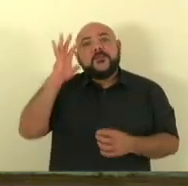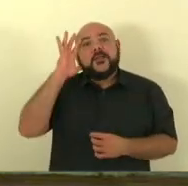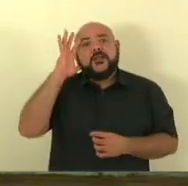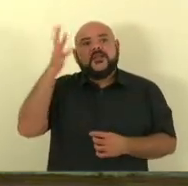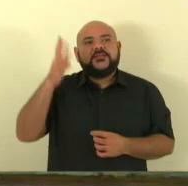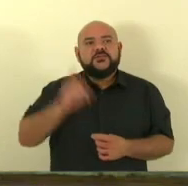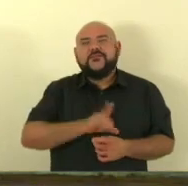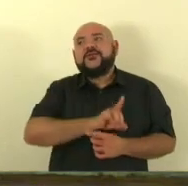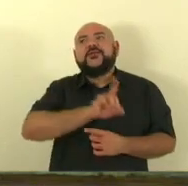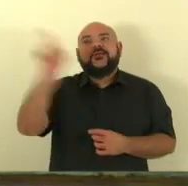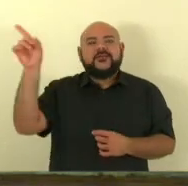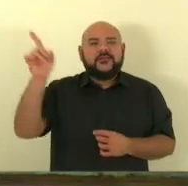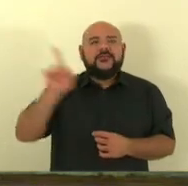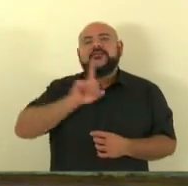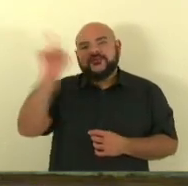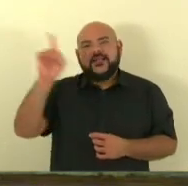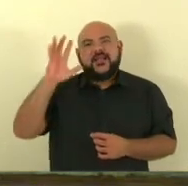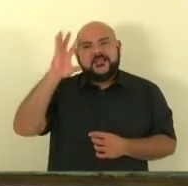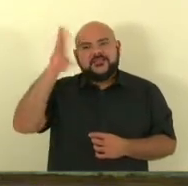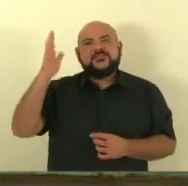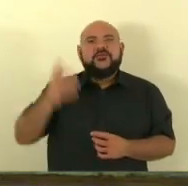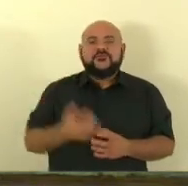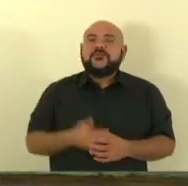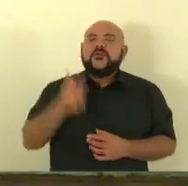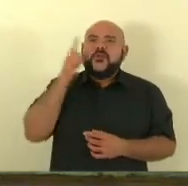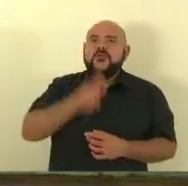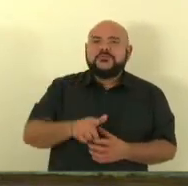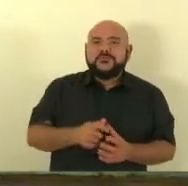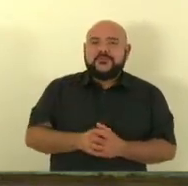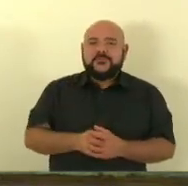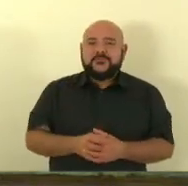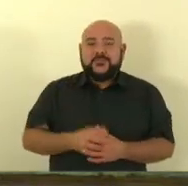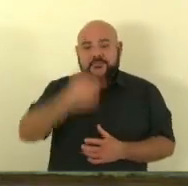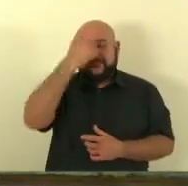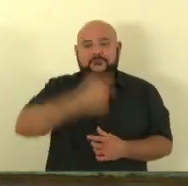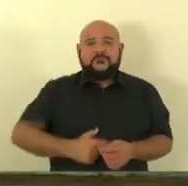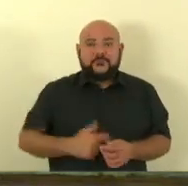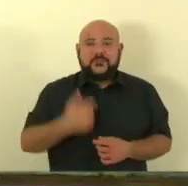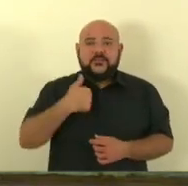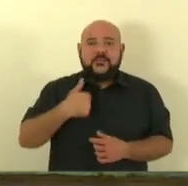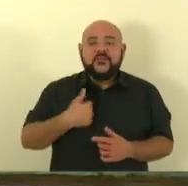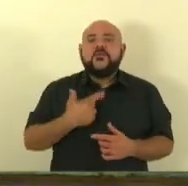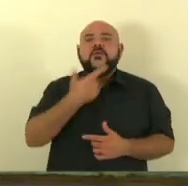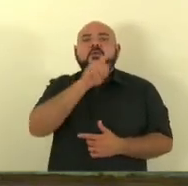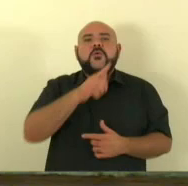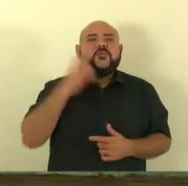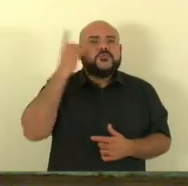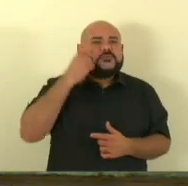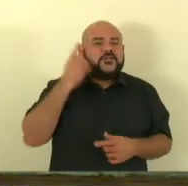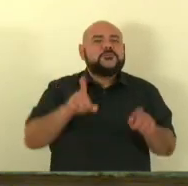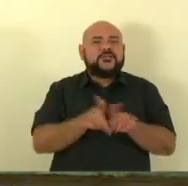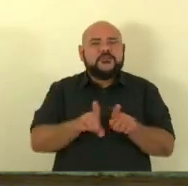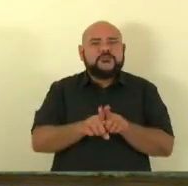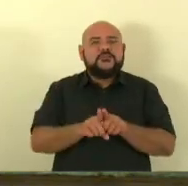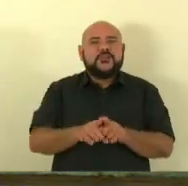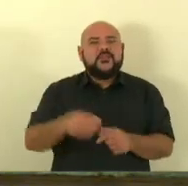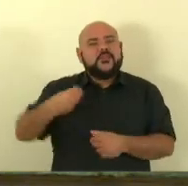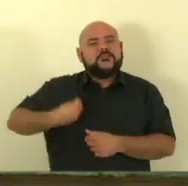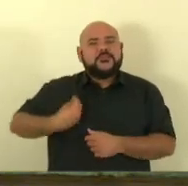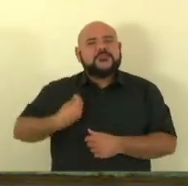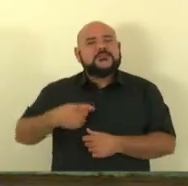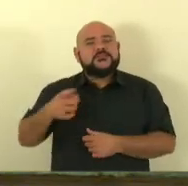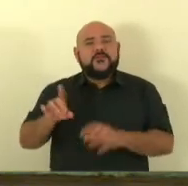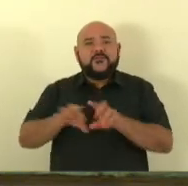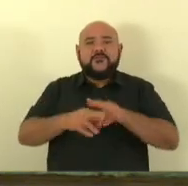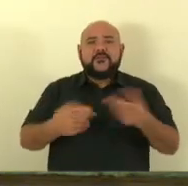lá lá resolve e se depender do Zé Esmeraldo e depender de outros deputados aqui tem vários deputados por que